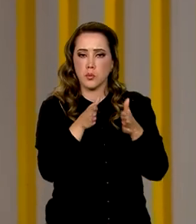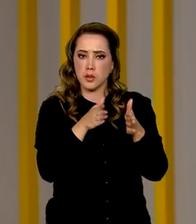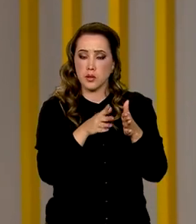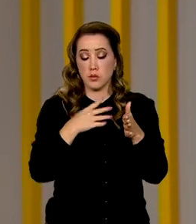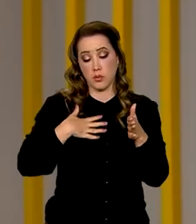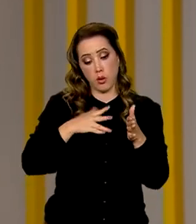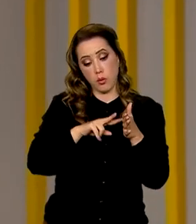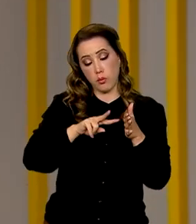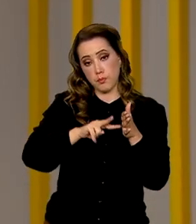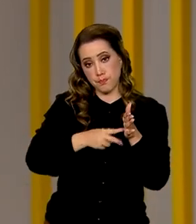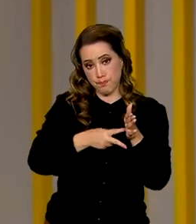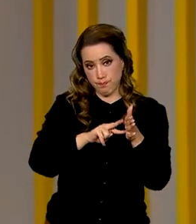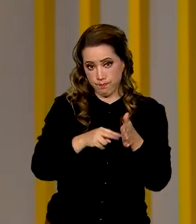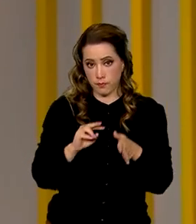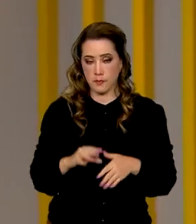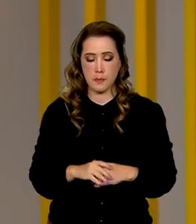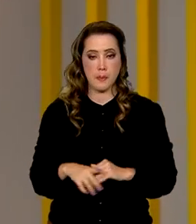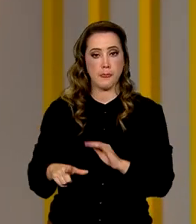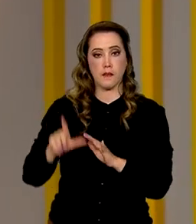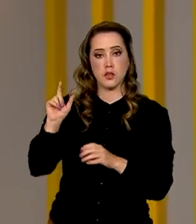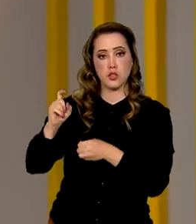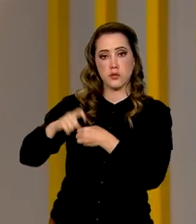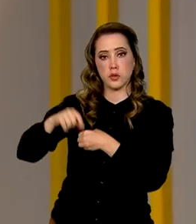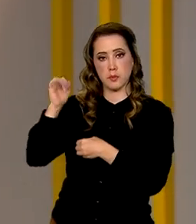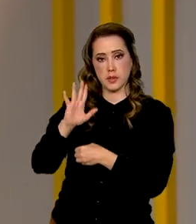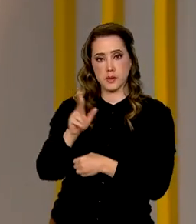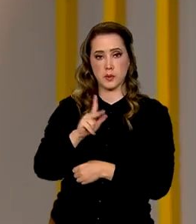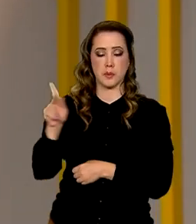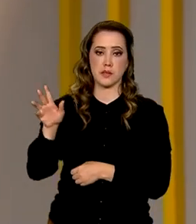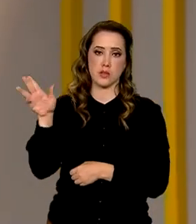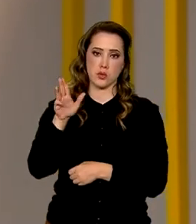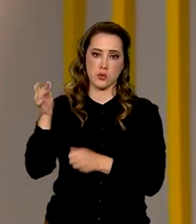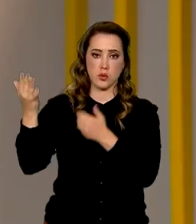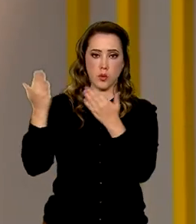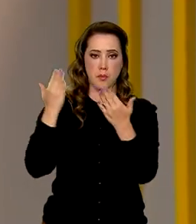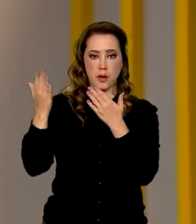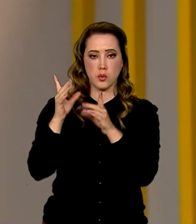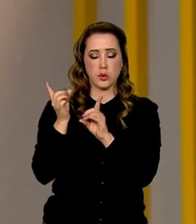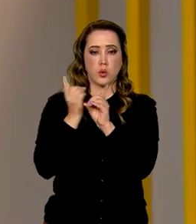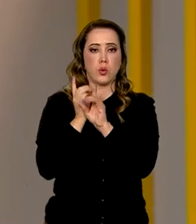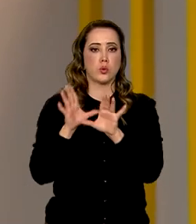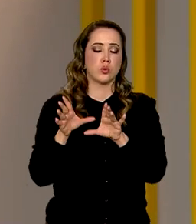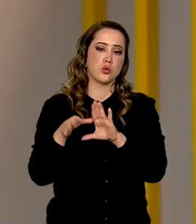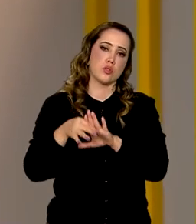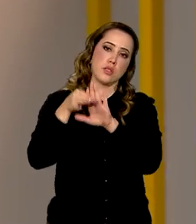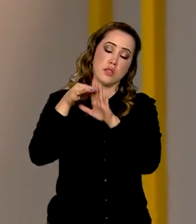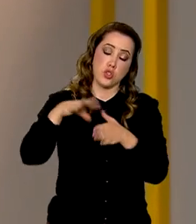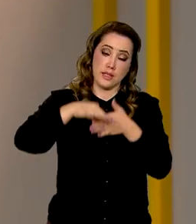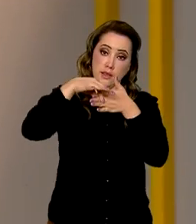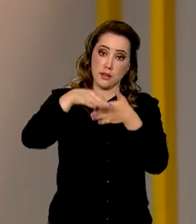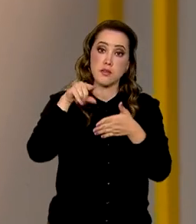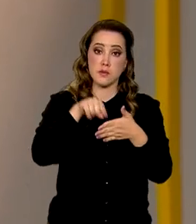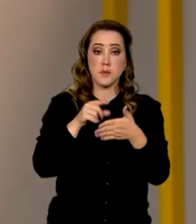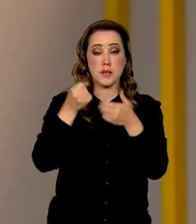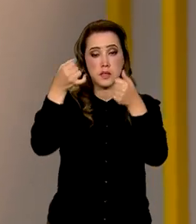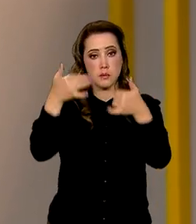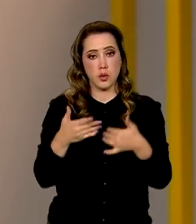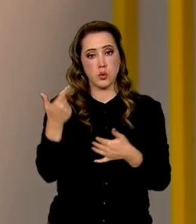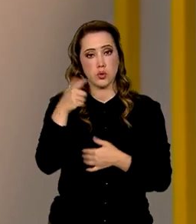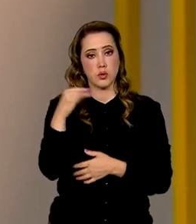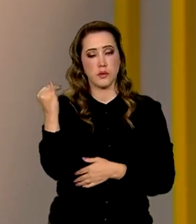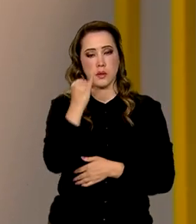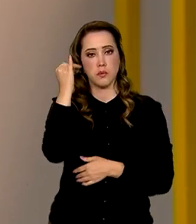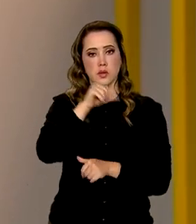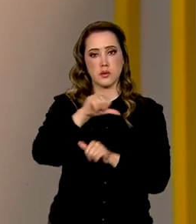E antes de retornar ao Brasil, o presidente Lula fez um balanço do encontro de líderes. Ele voltou a falar sobre a importância da